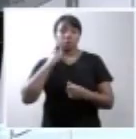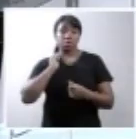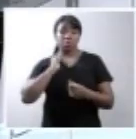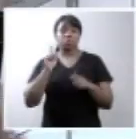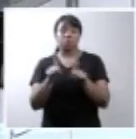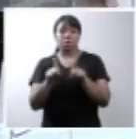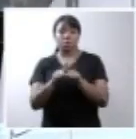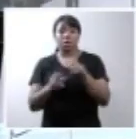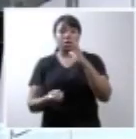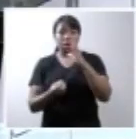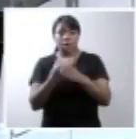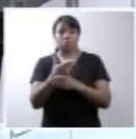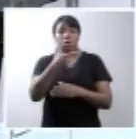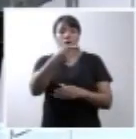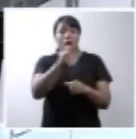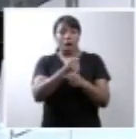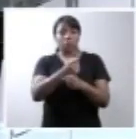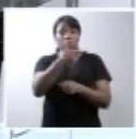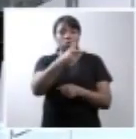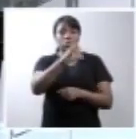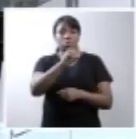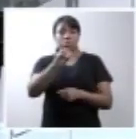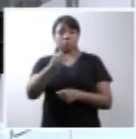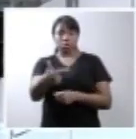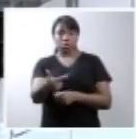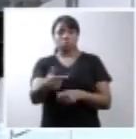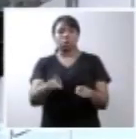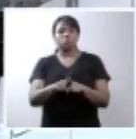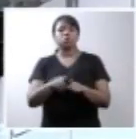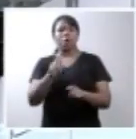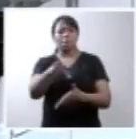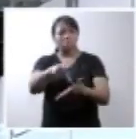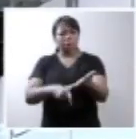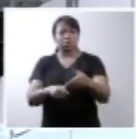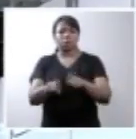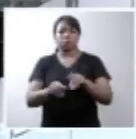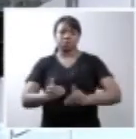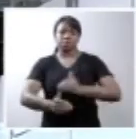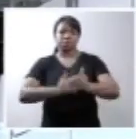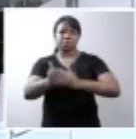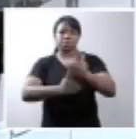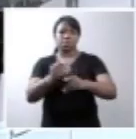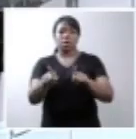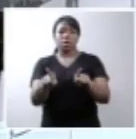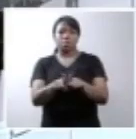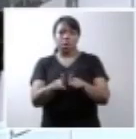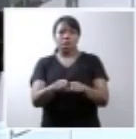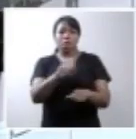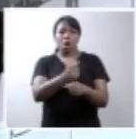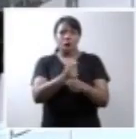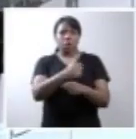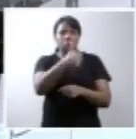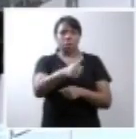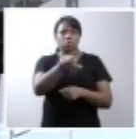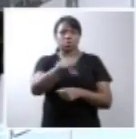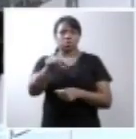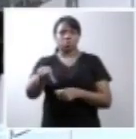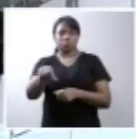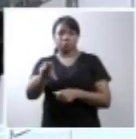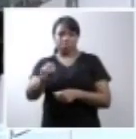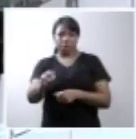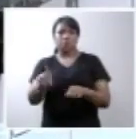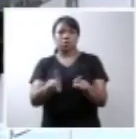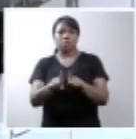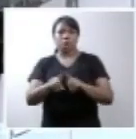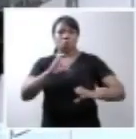criada em 2002, a partir de ações e projetos desenvolvidos desde 1990, por um grupo de profissionais de